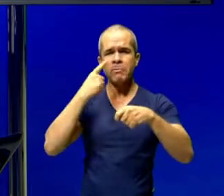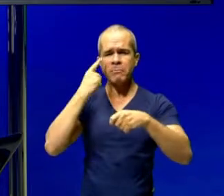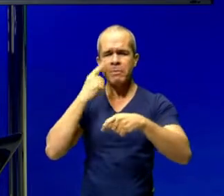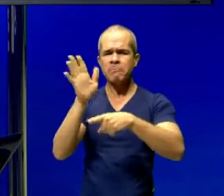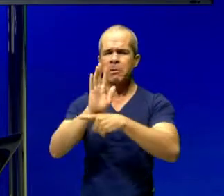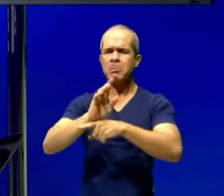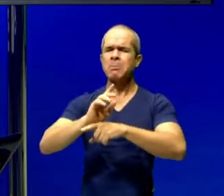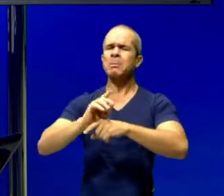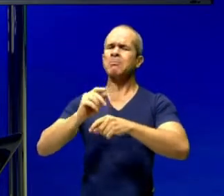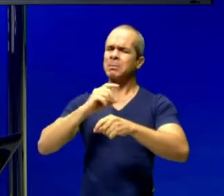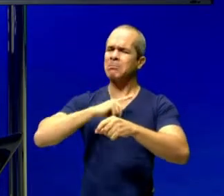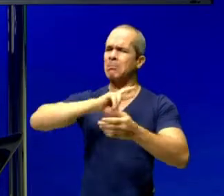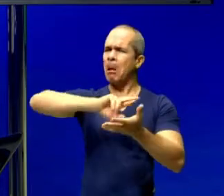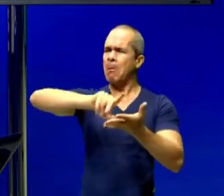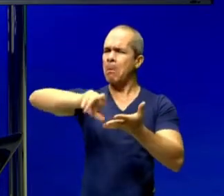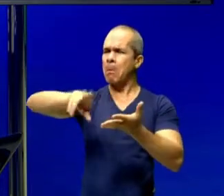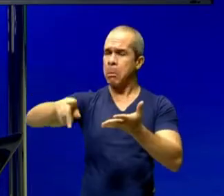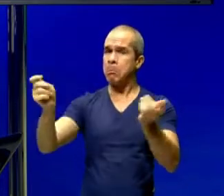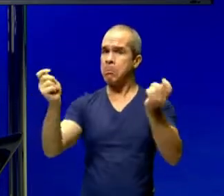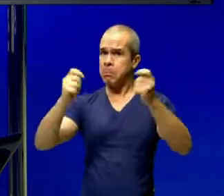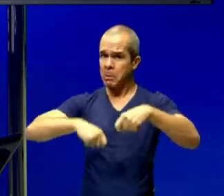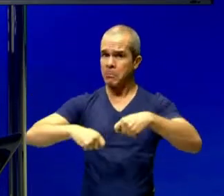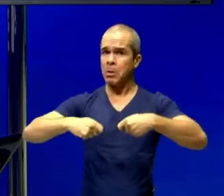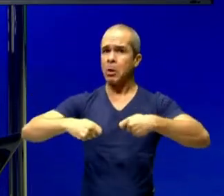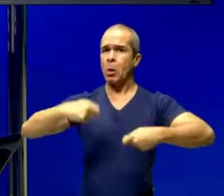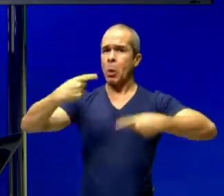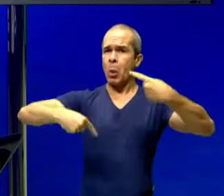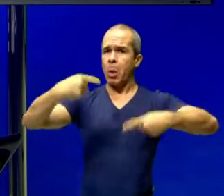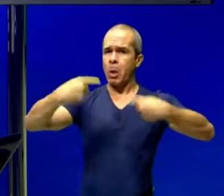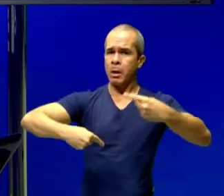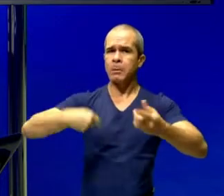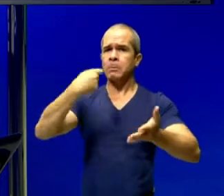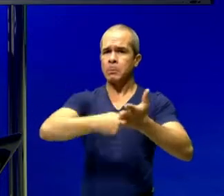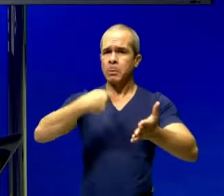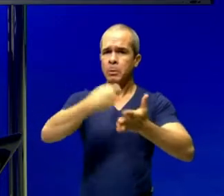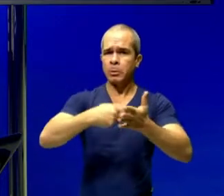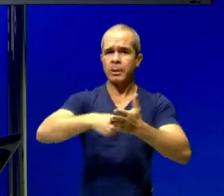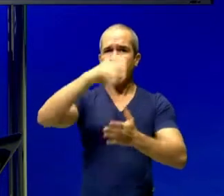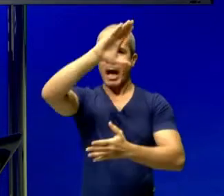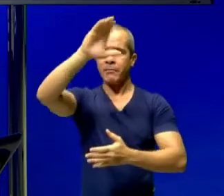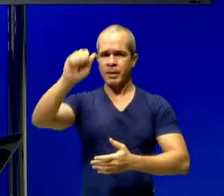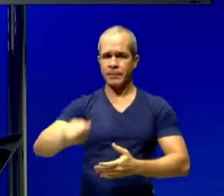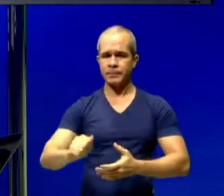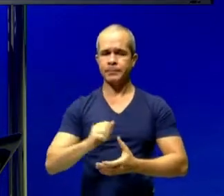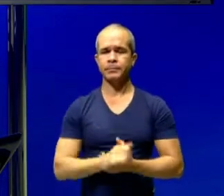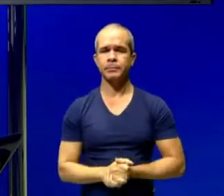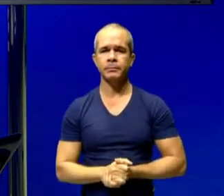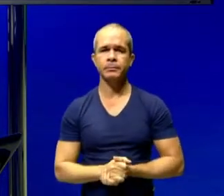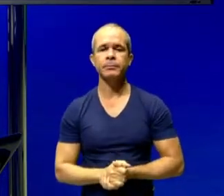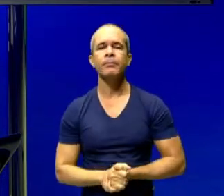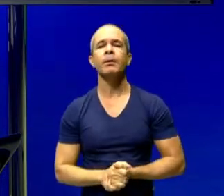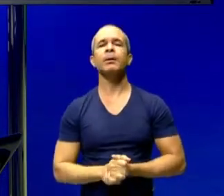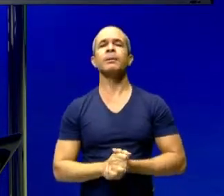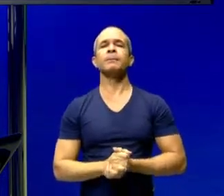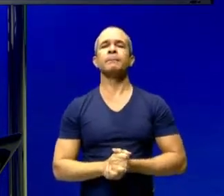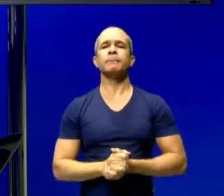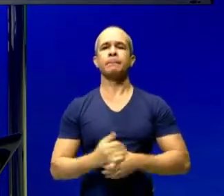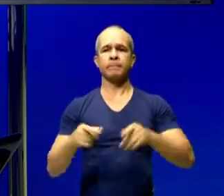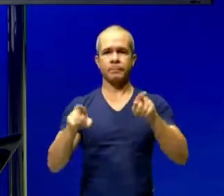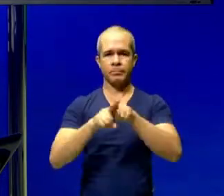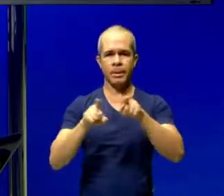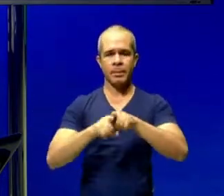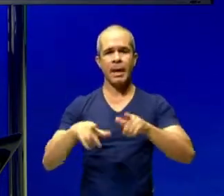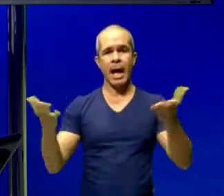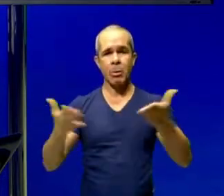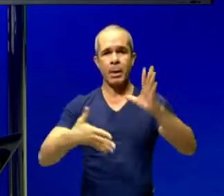muita coisa sobre as lutas de independência na África. Tá bom? Separei para vocês o